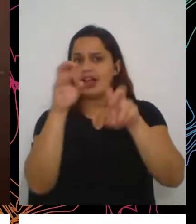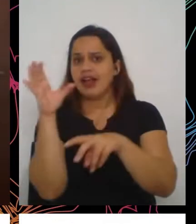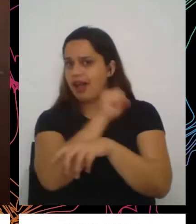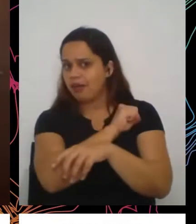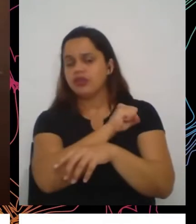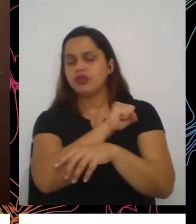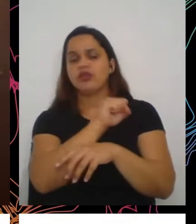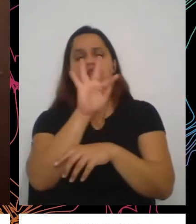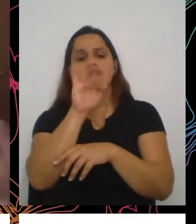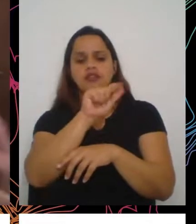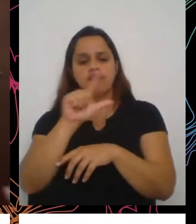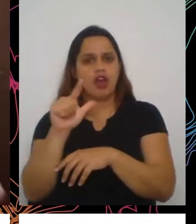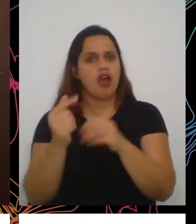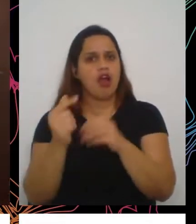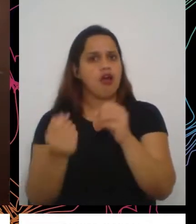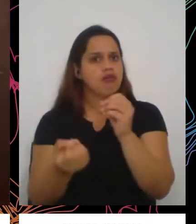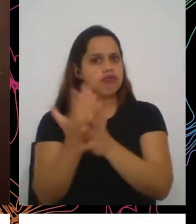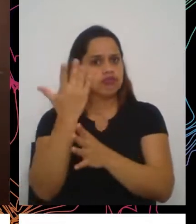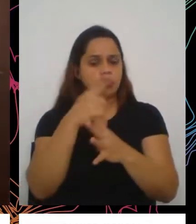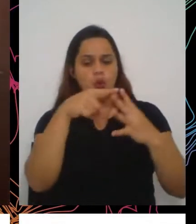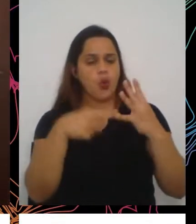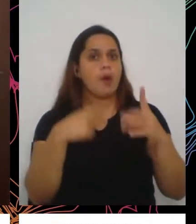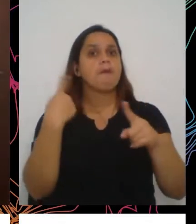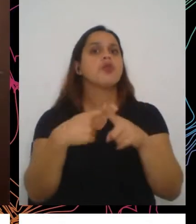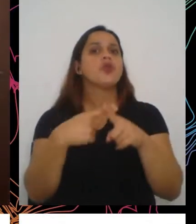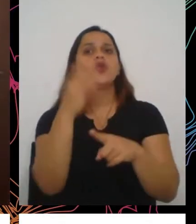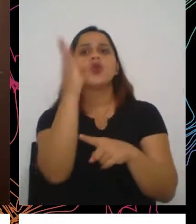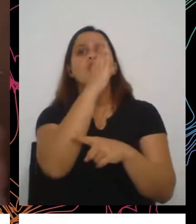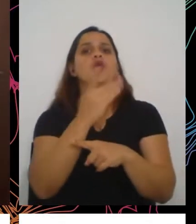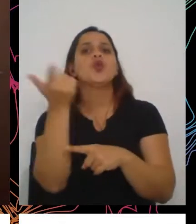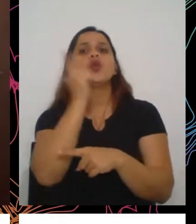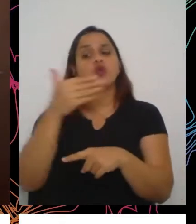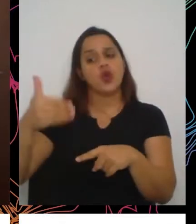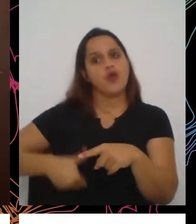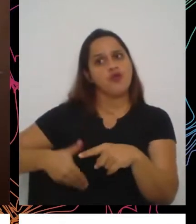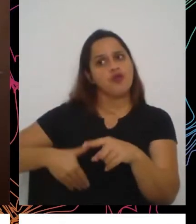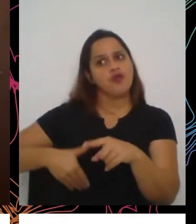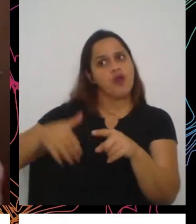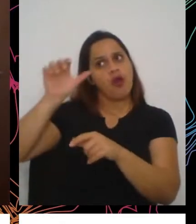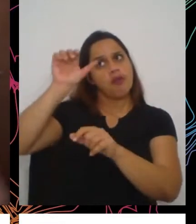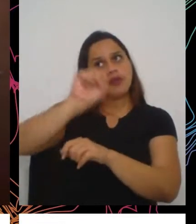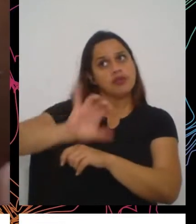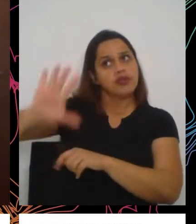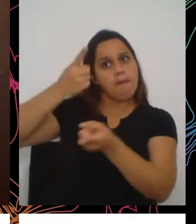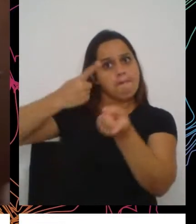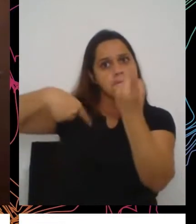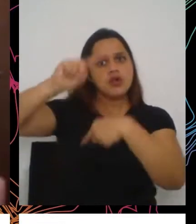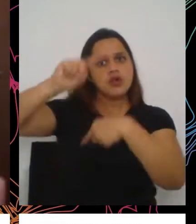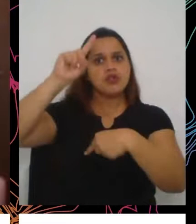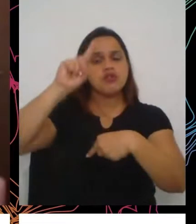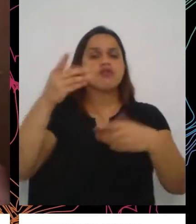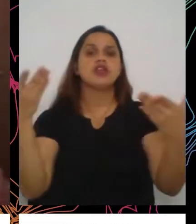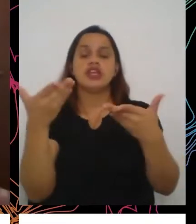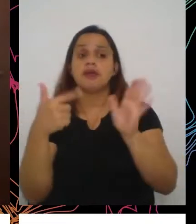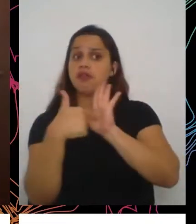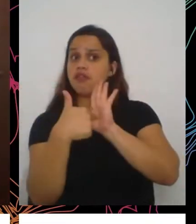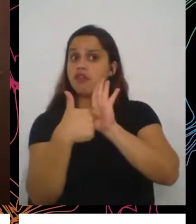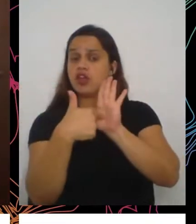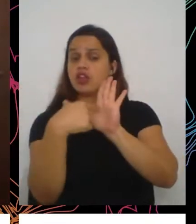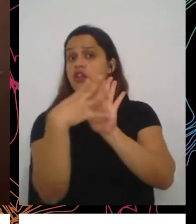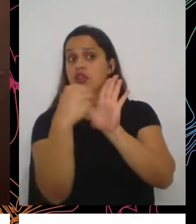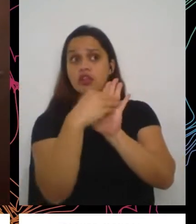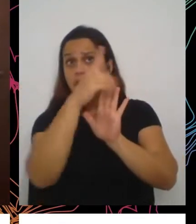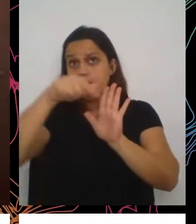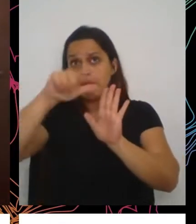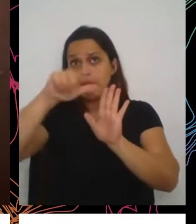levantou, né, como o Brasil conseguiu sair do mapa da fome, como ele se tornou esse exemplo, né, para outros países do mundo.